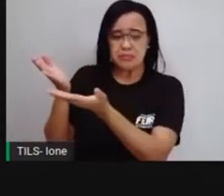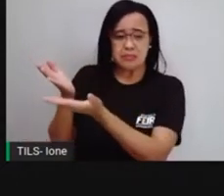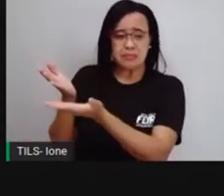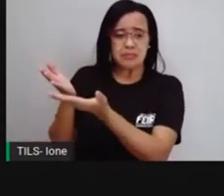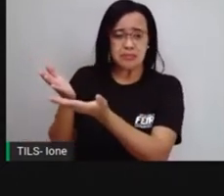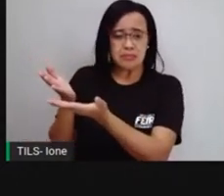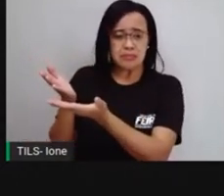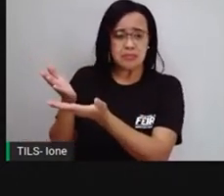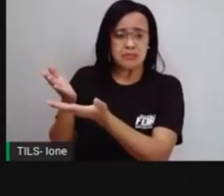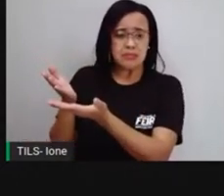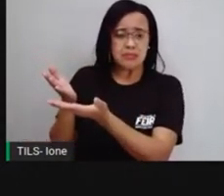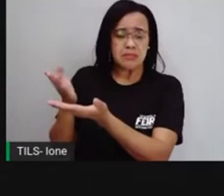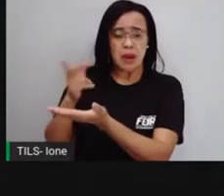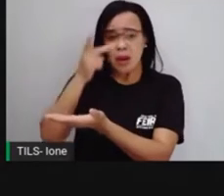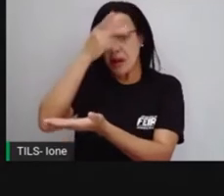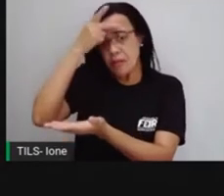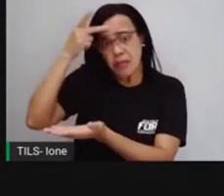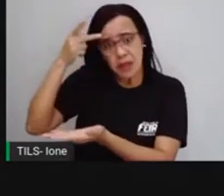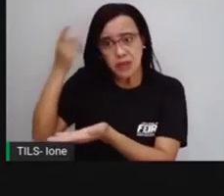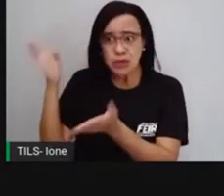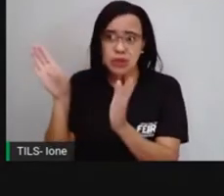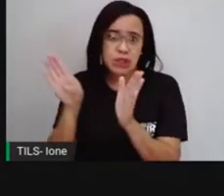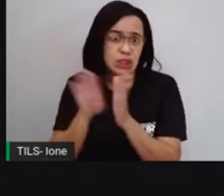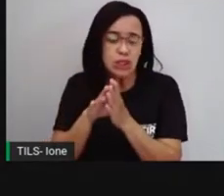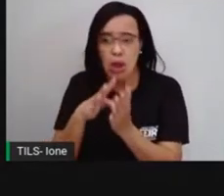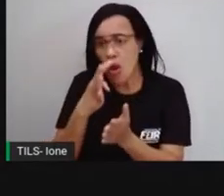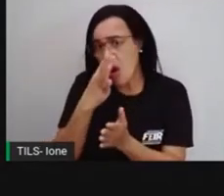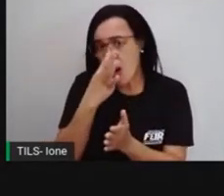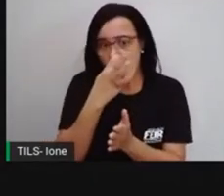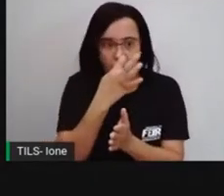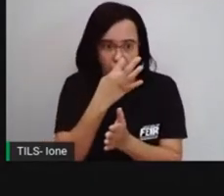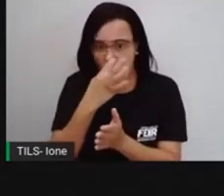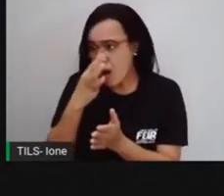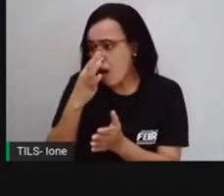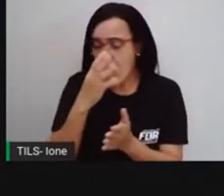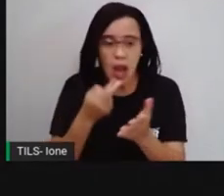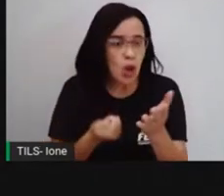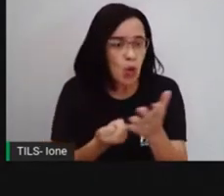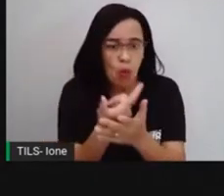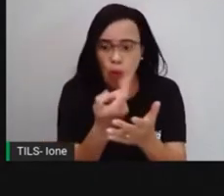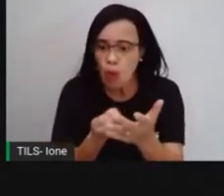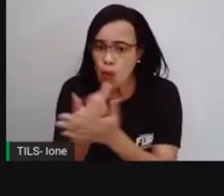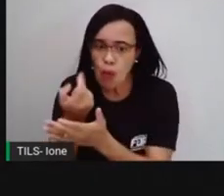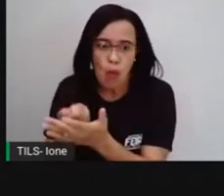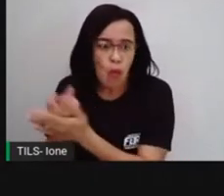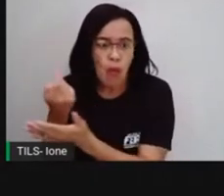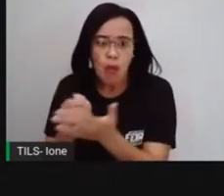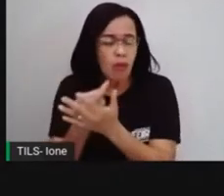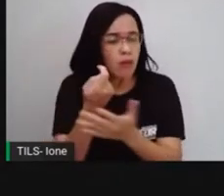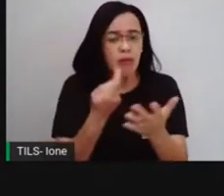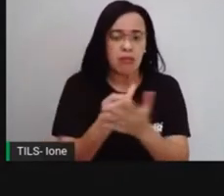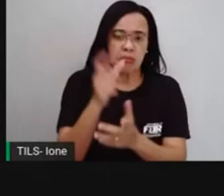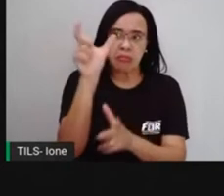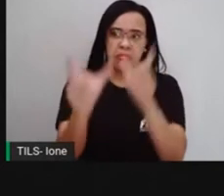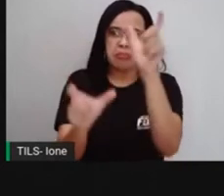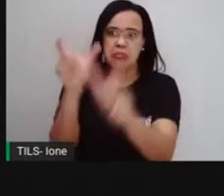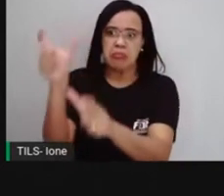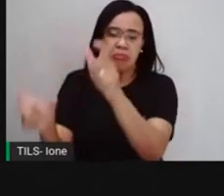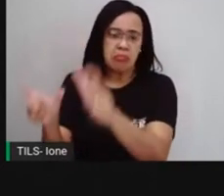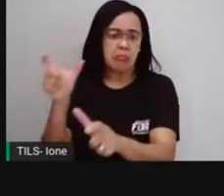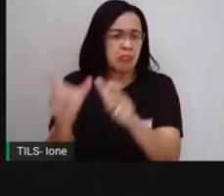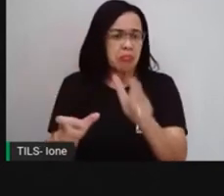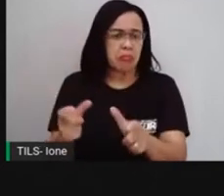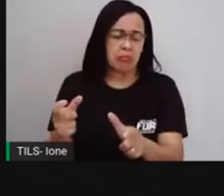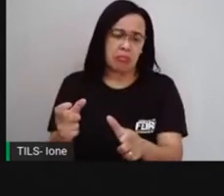Das pessoas que queriam comprar, como se aquelas pessoas, elas fossem ali mercadorias. Então, trazidos ao